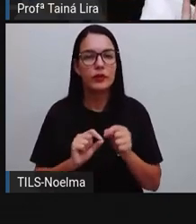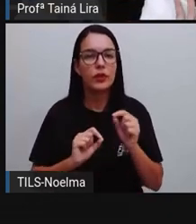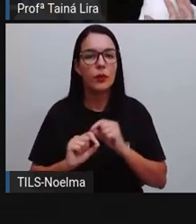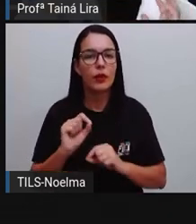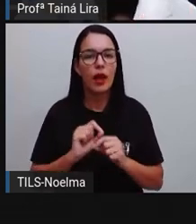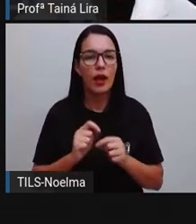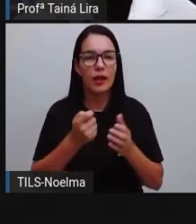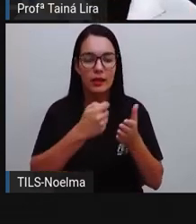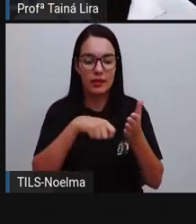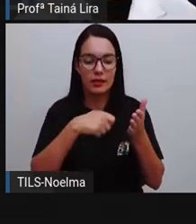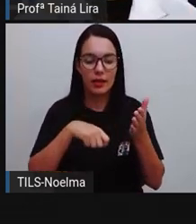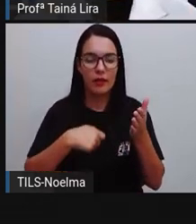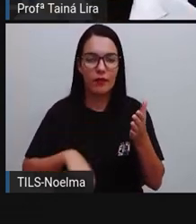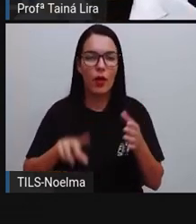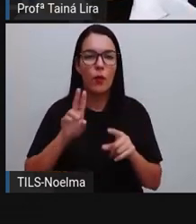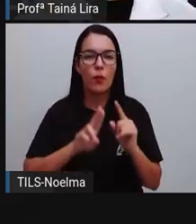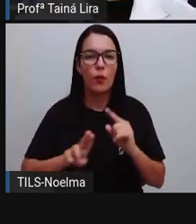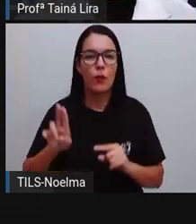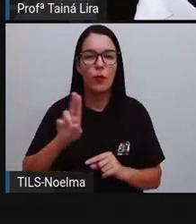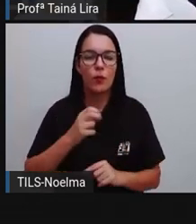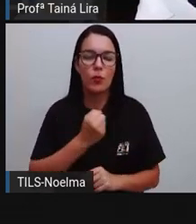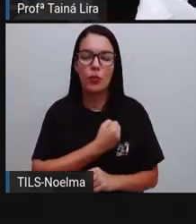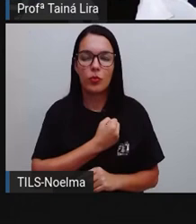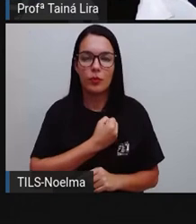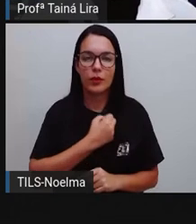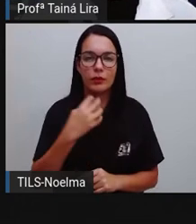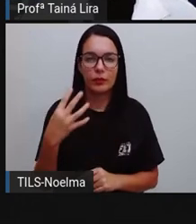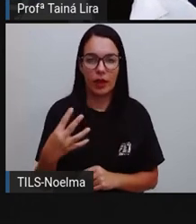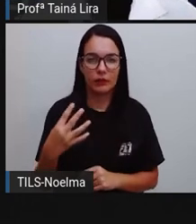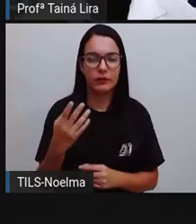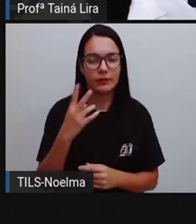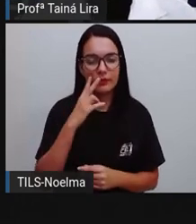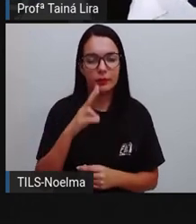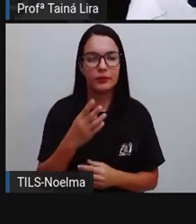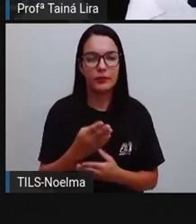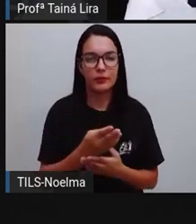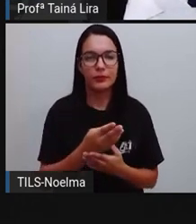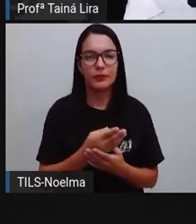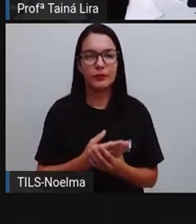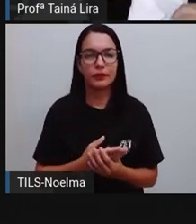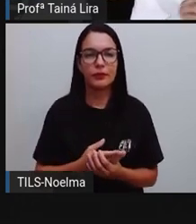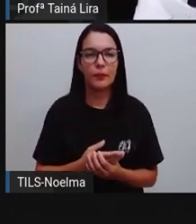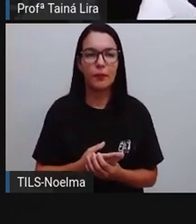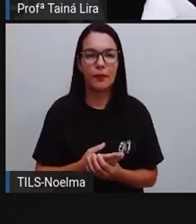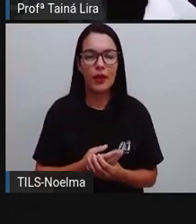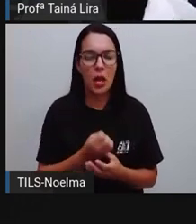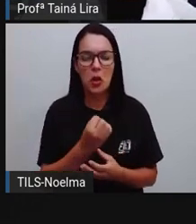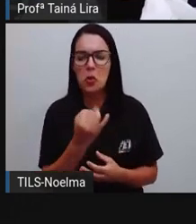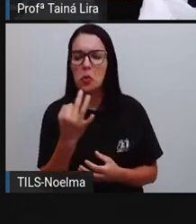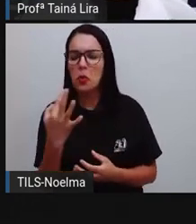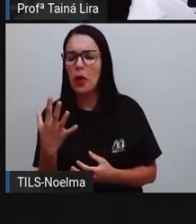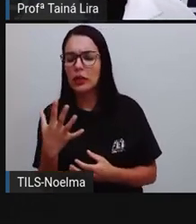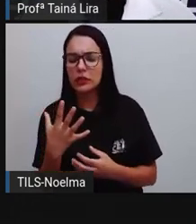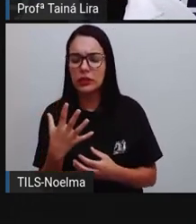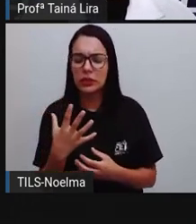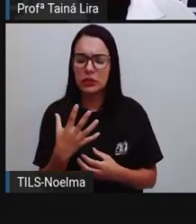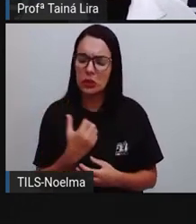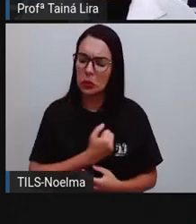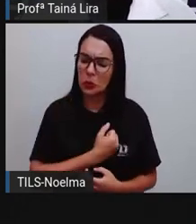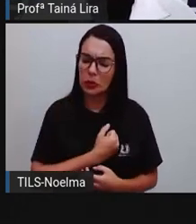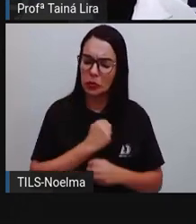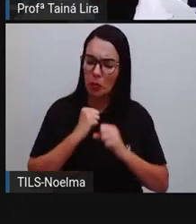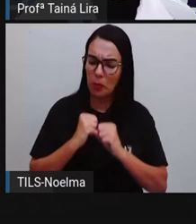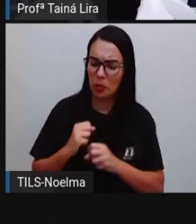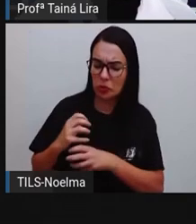escrever agora usando o algarismo 4, tá? Então, vamos ver. Quais números pró eu posso formar, tá?